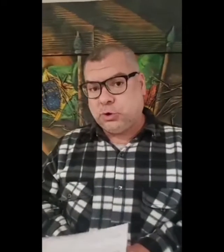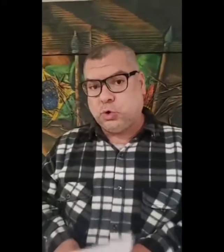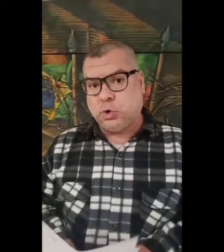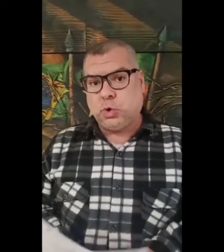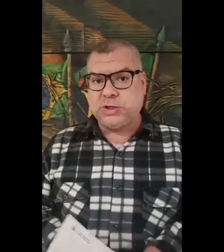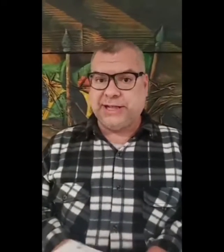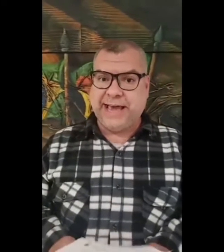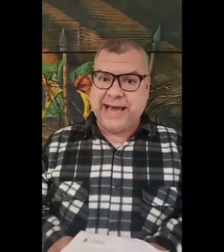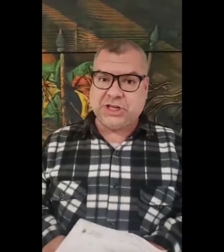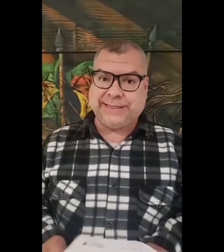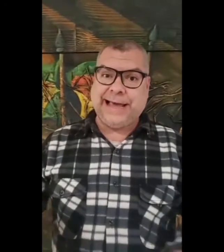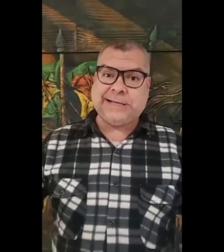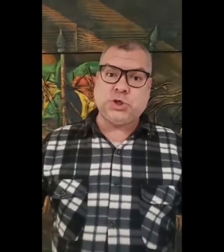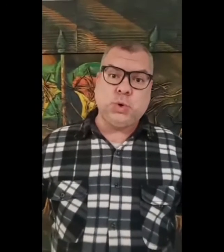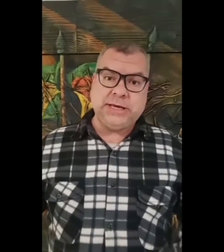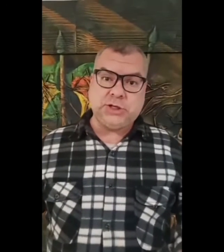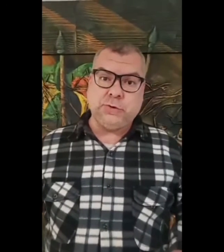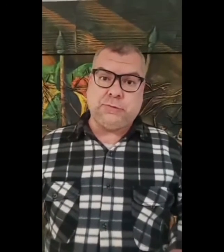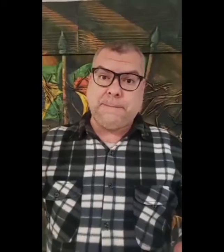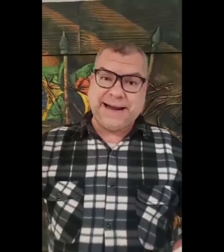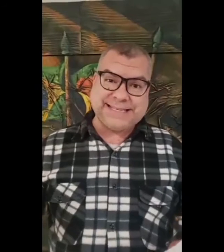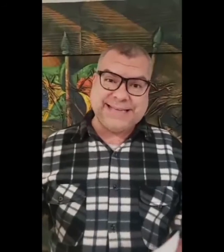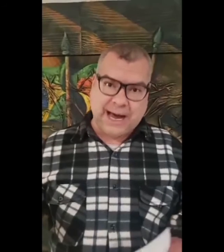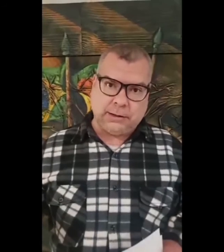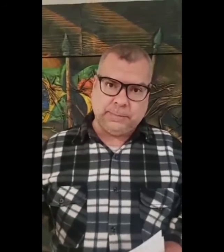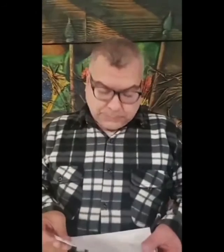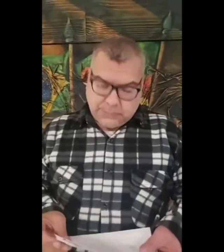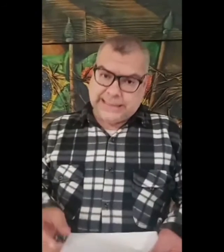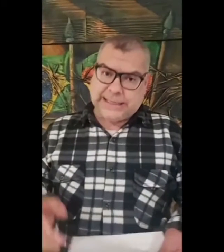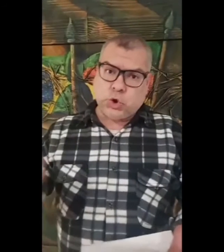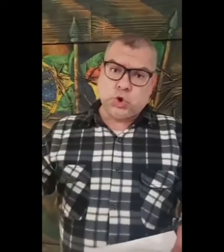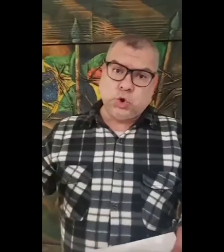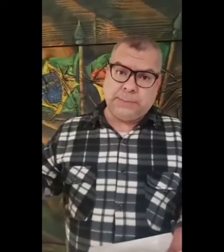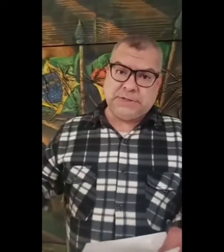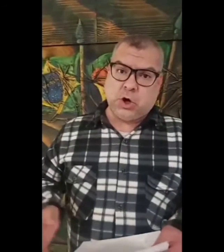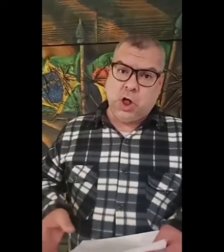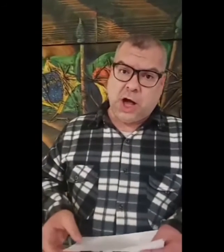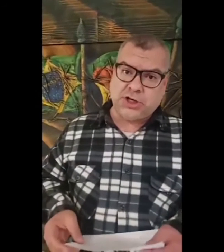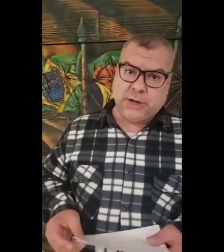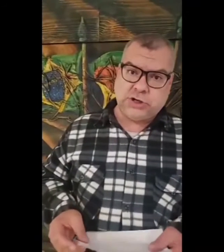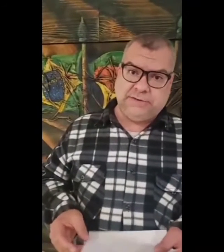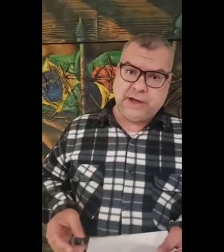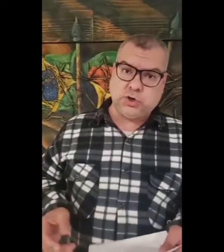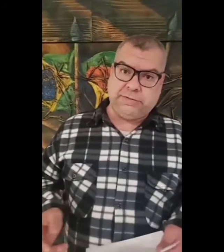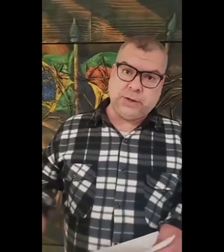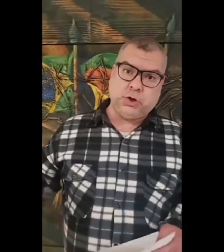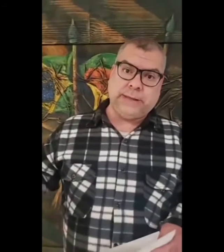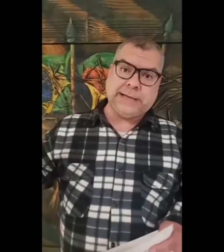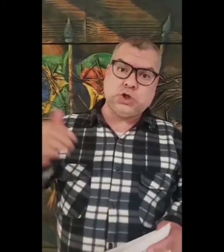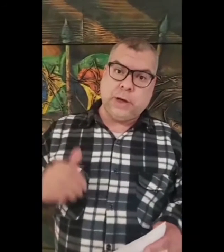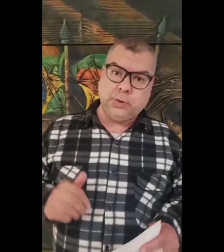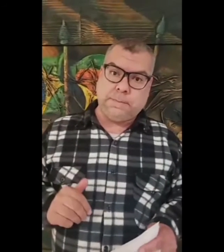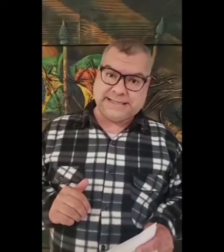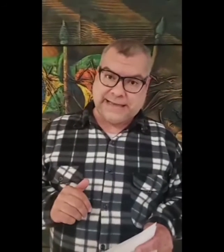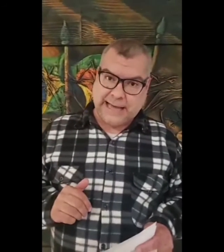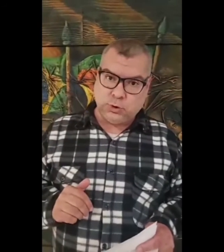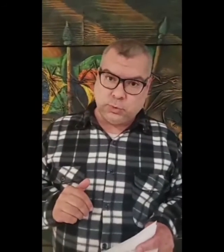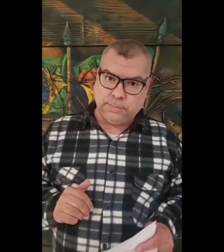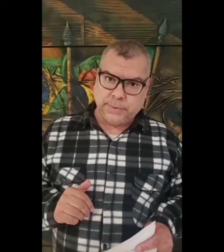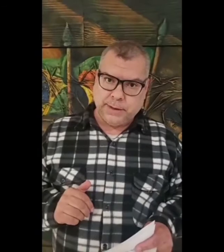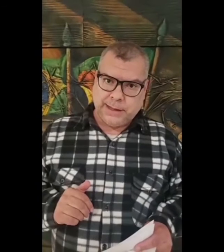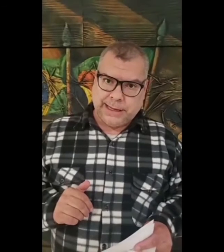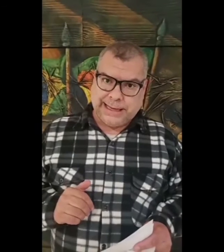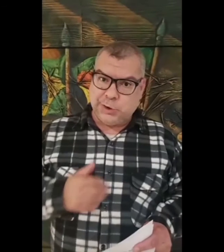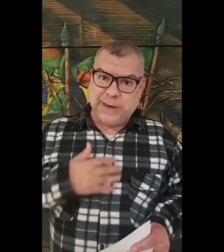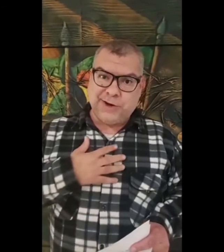julgamento no Conselho de Ética, desde o início, foi parcial. Essa tortura psicológica que eu já venho sofrendo desde o ano passado,